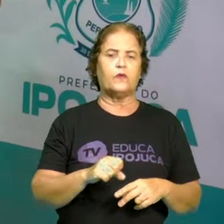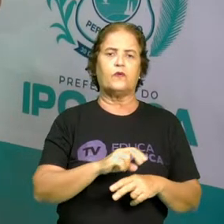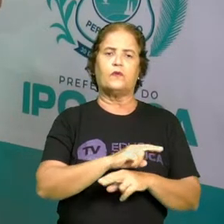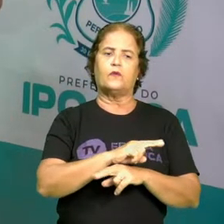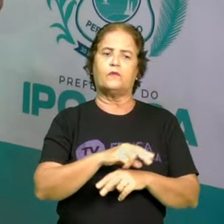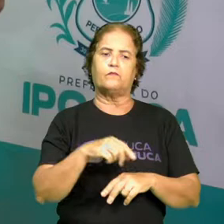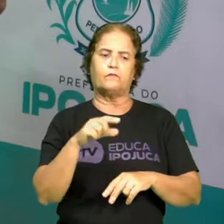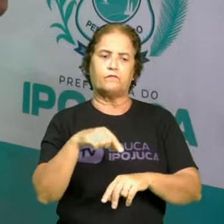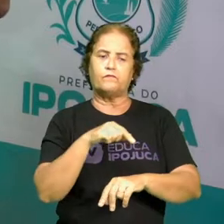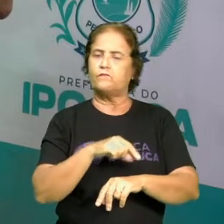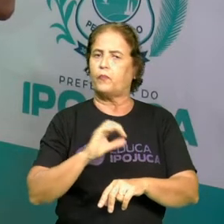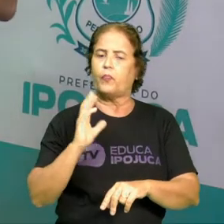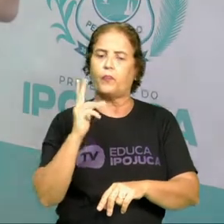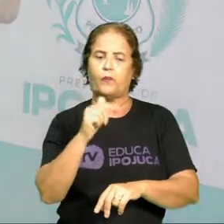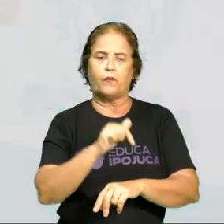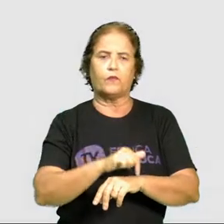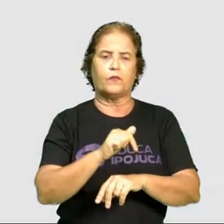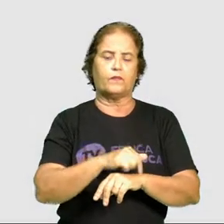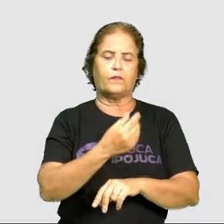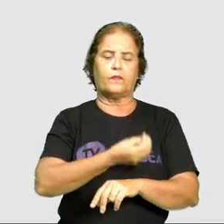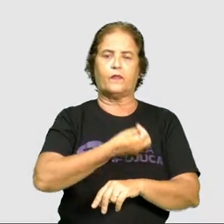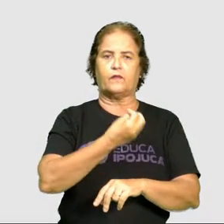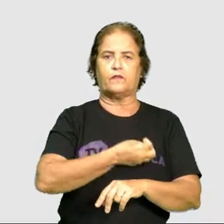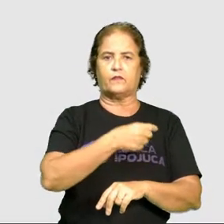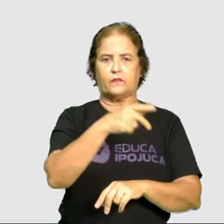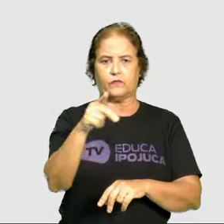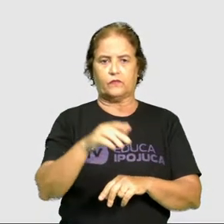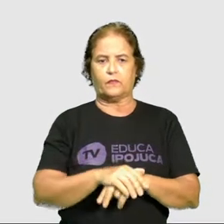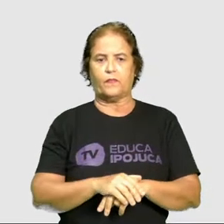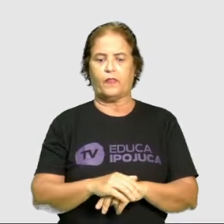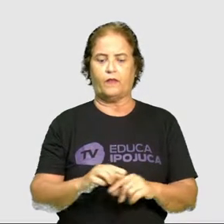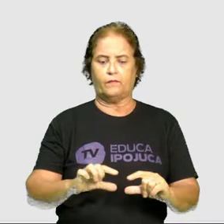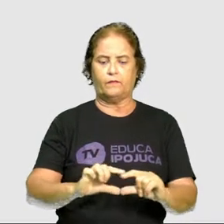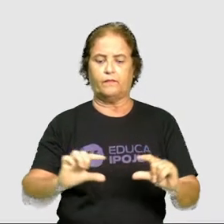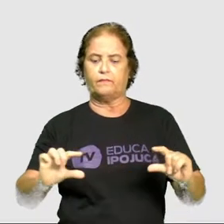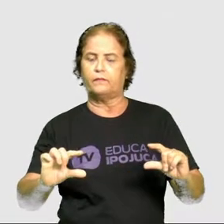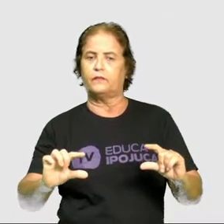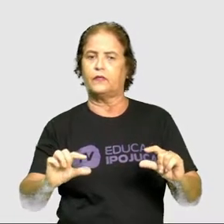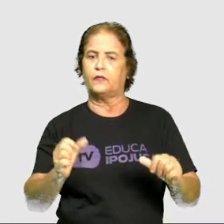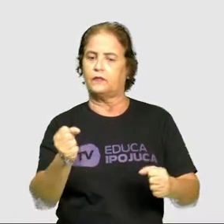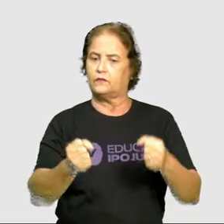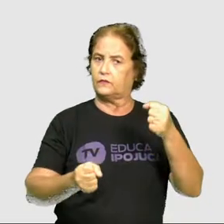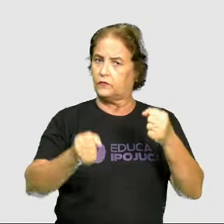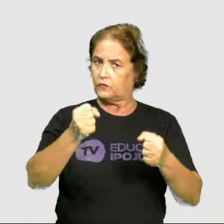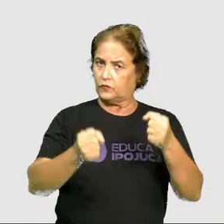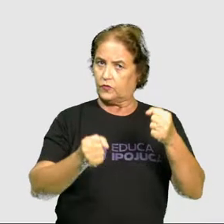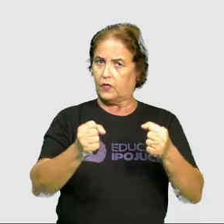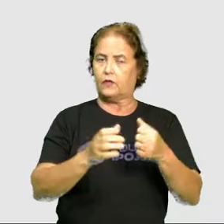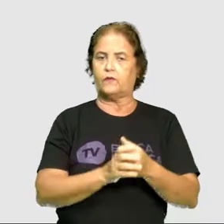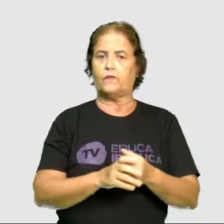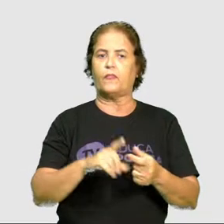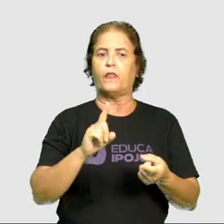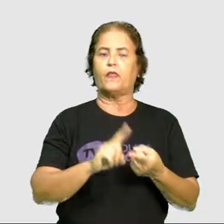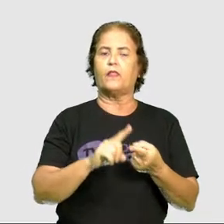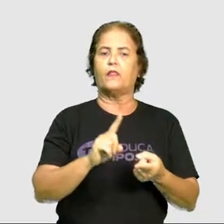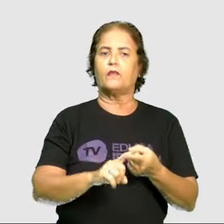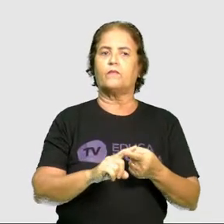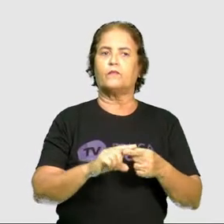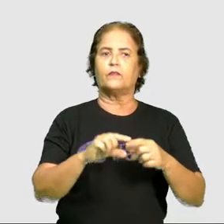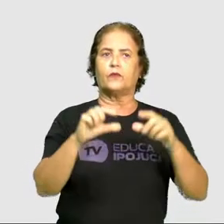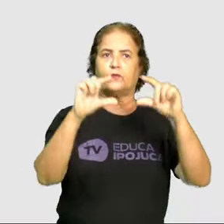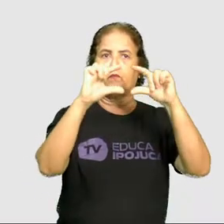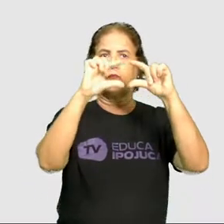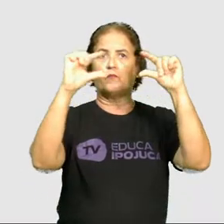em diversos momentos. Nas placas de carros, como a gente pode ver aqui, né? Como também o letreiro do ônibus.